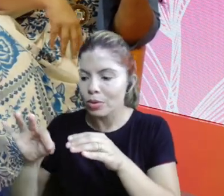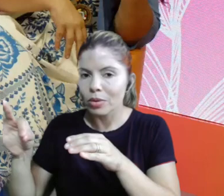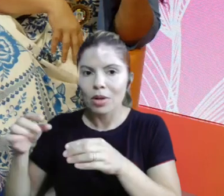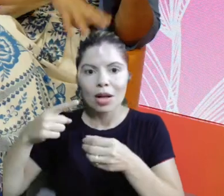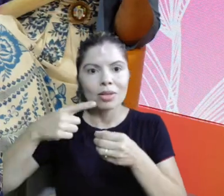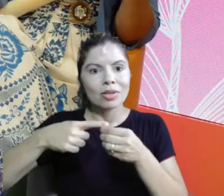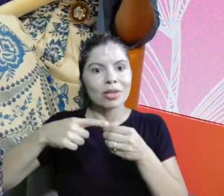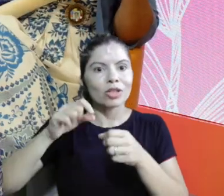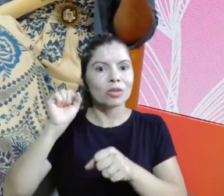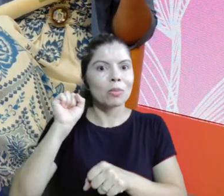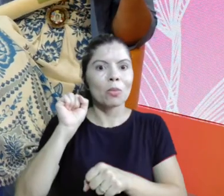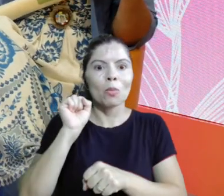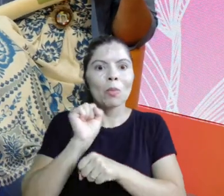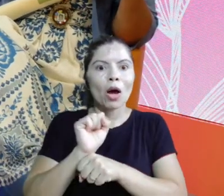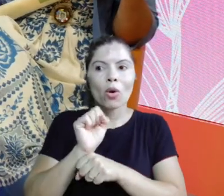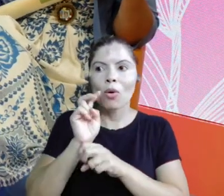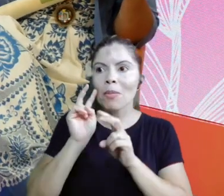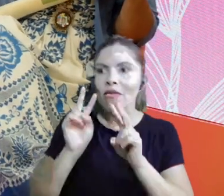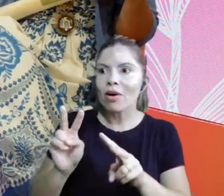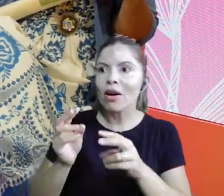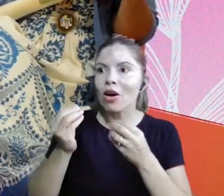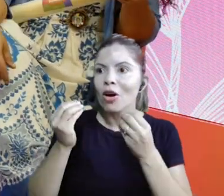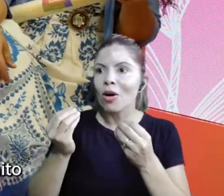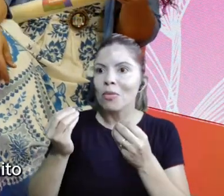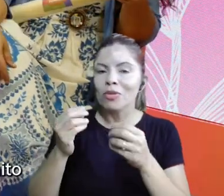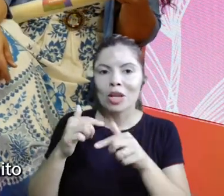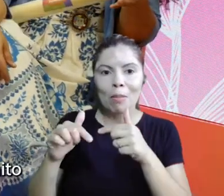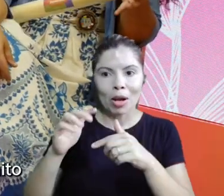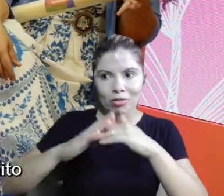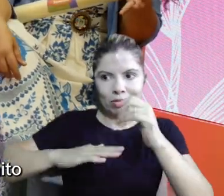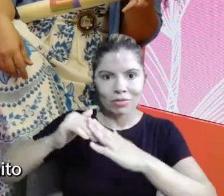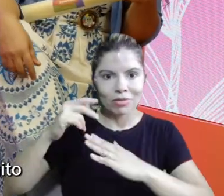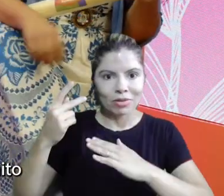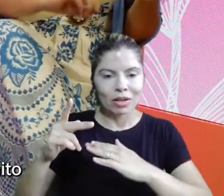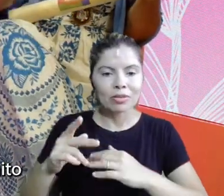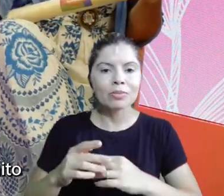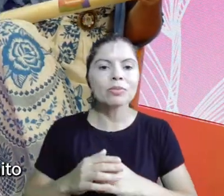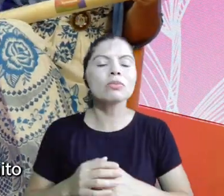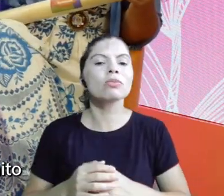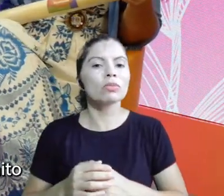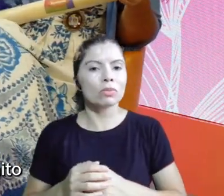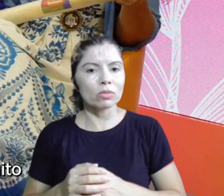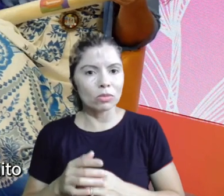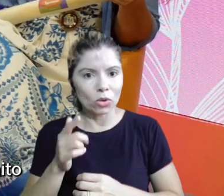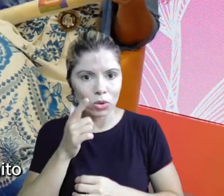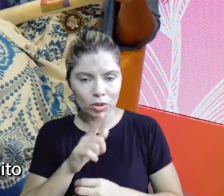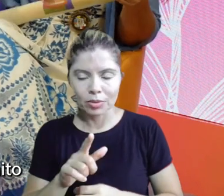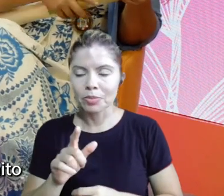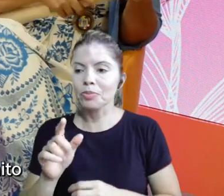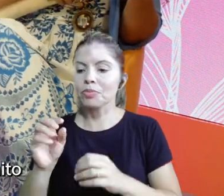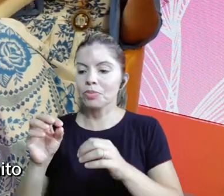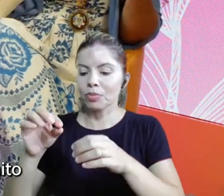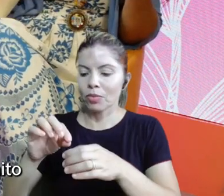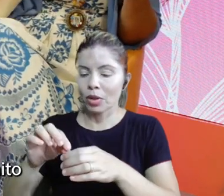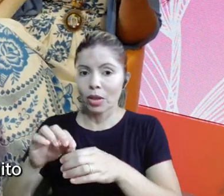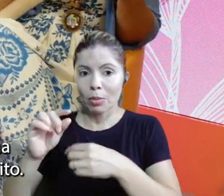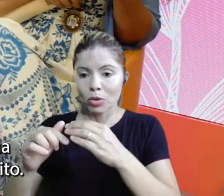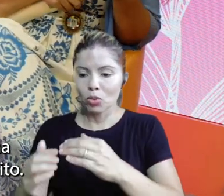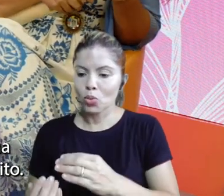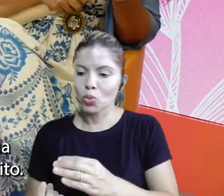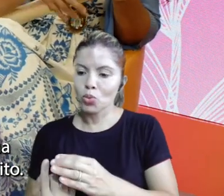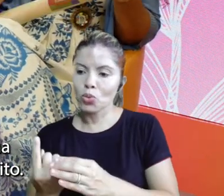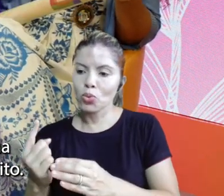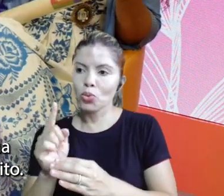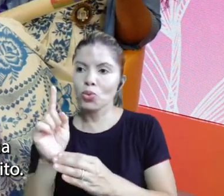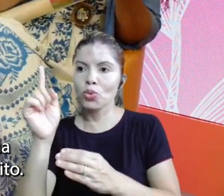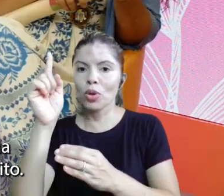delicada, a cidade parou pra ver, né, pra saber o que que era, rourou a palmitinha, ela saiu, foi lá, pegou o primeiro palmito que a gente